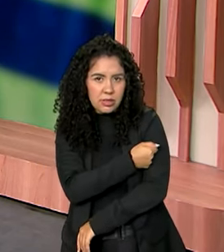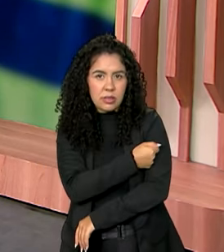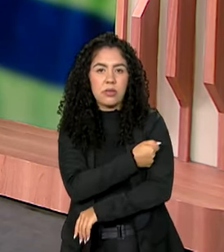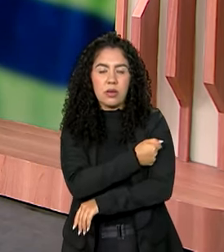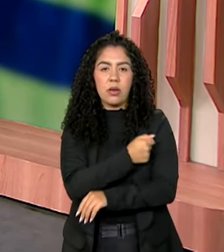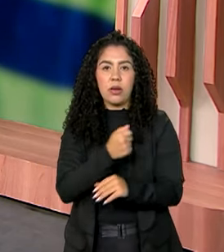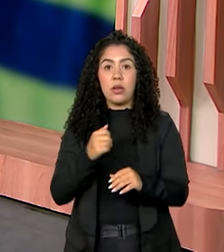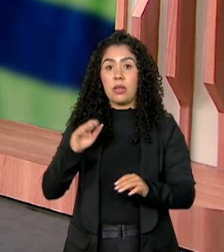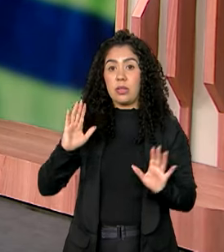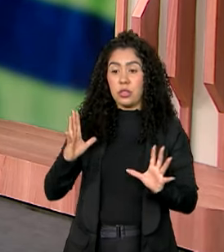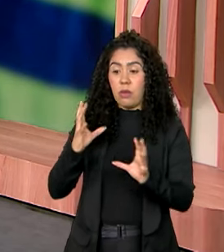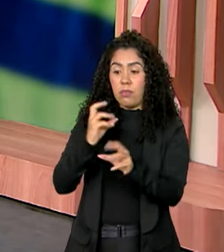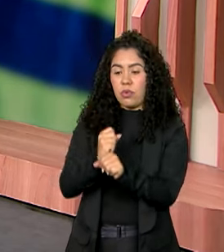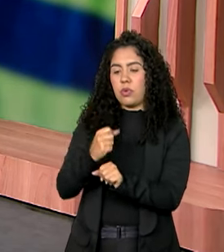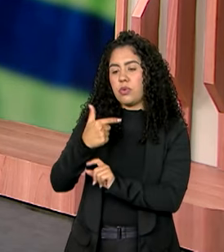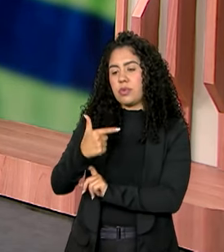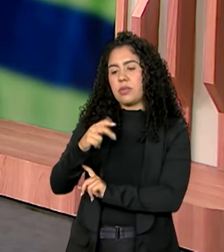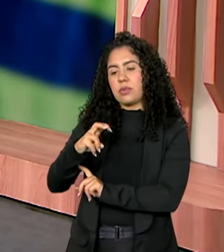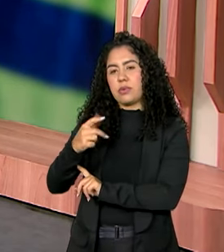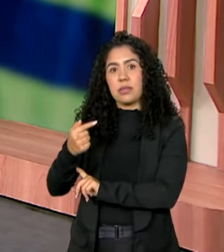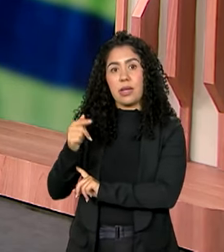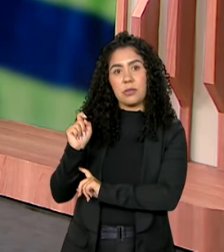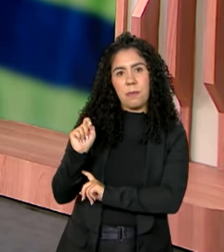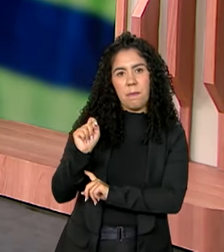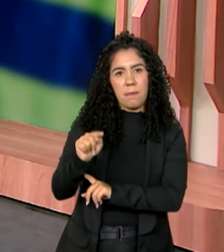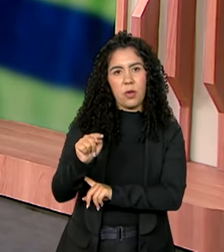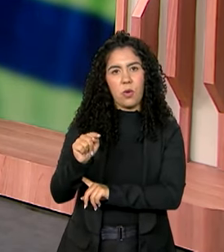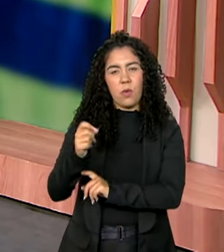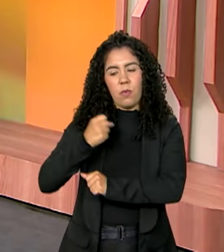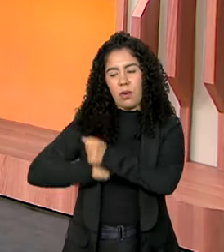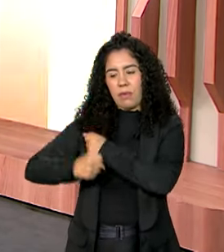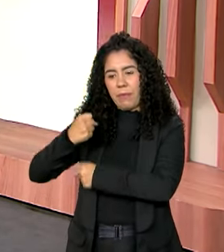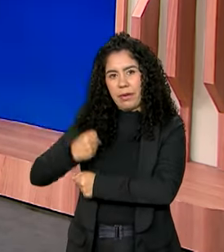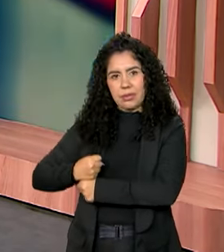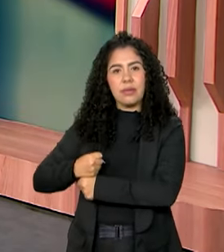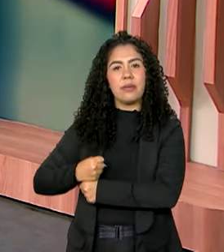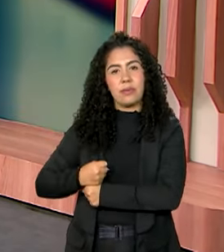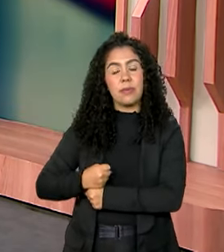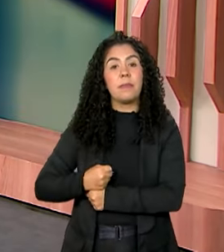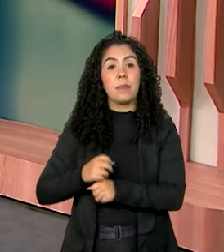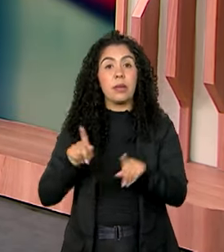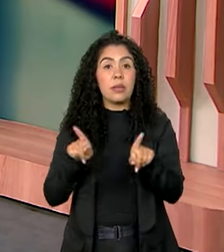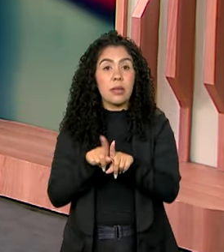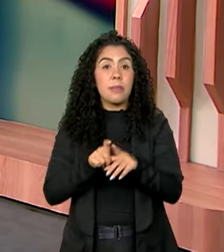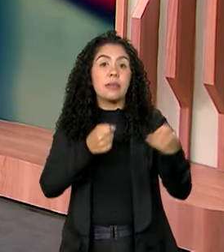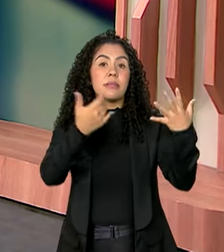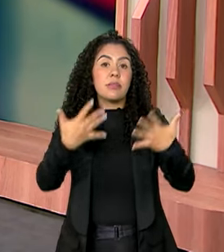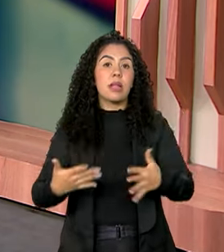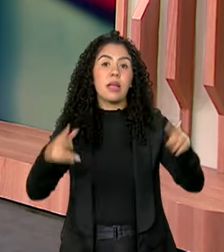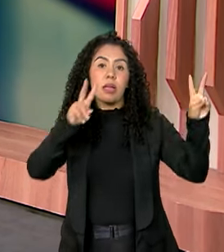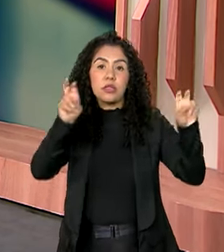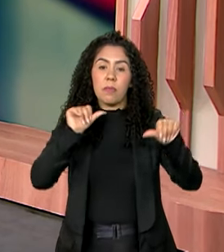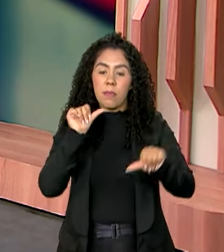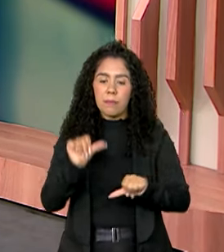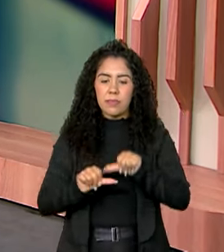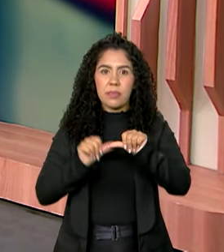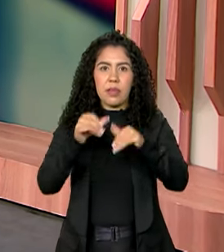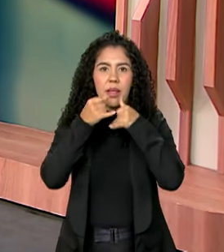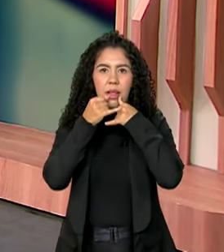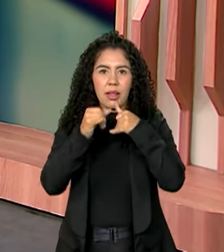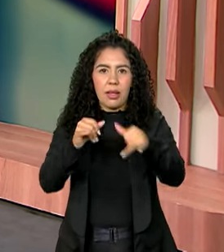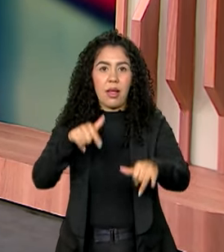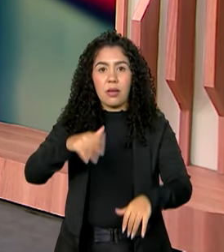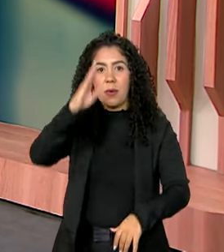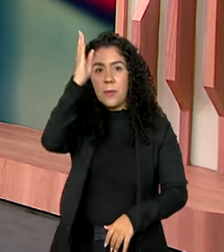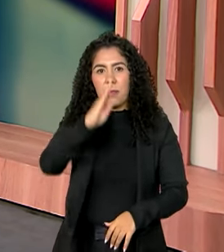257 mil em 2023. E por fim, a gente fala da transição energética. O